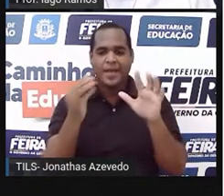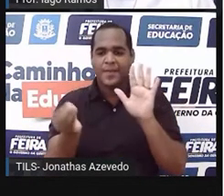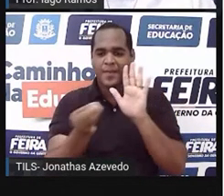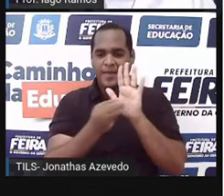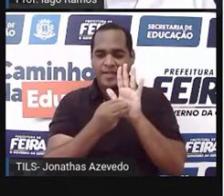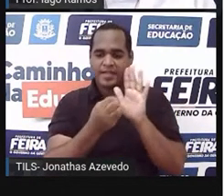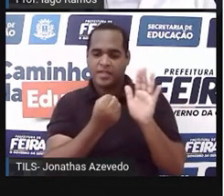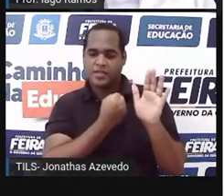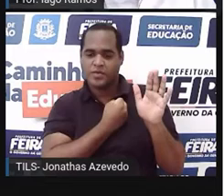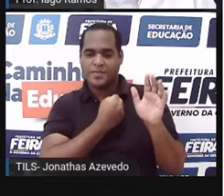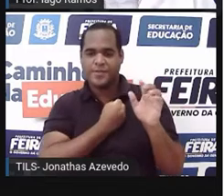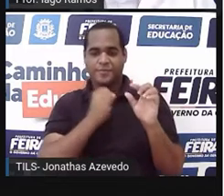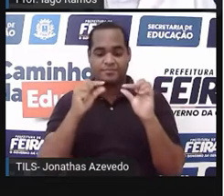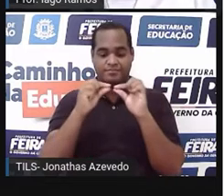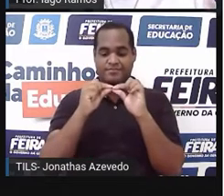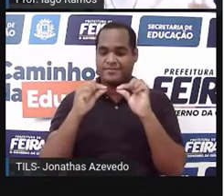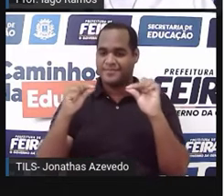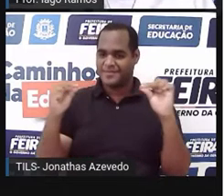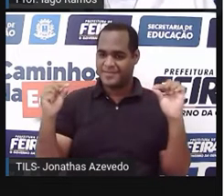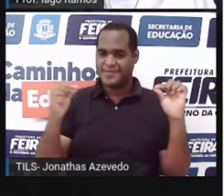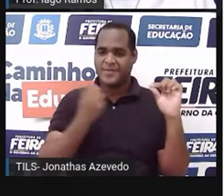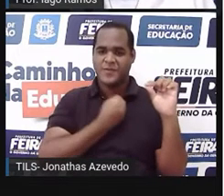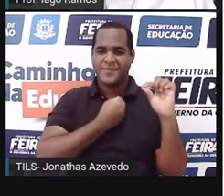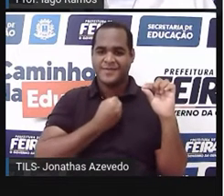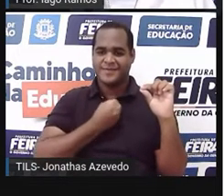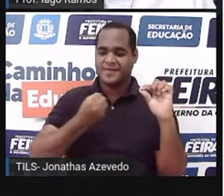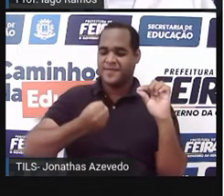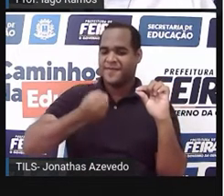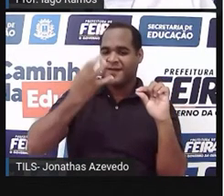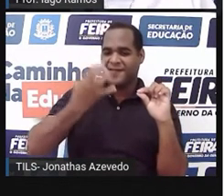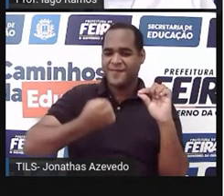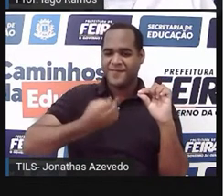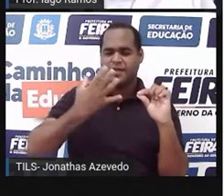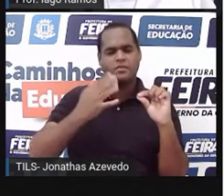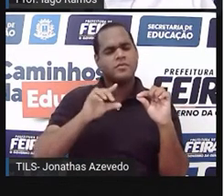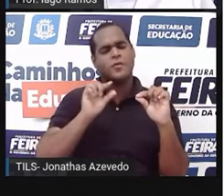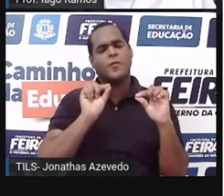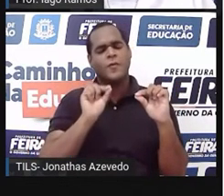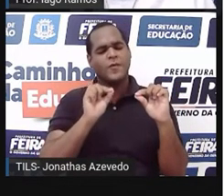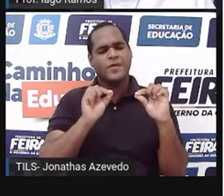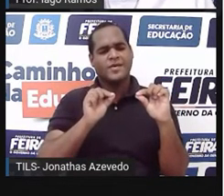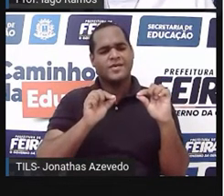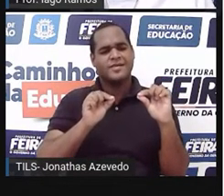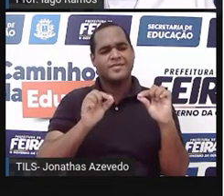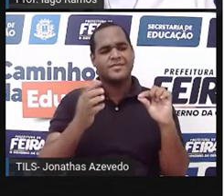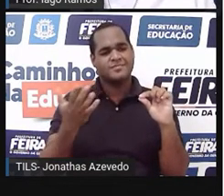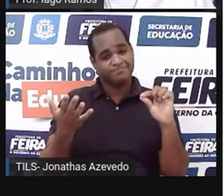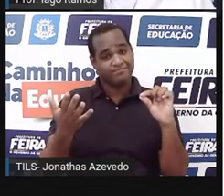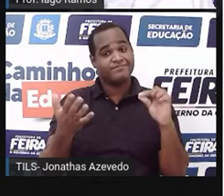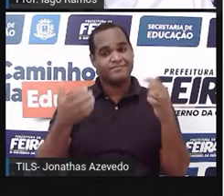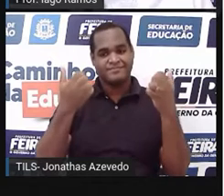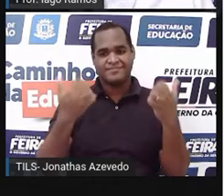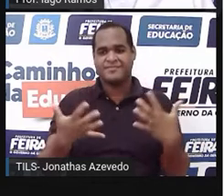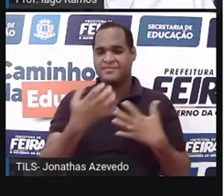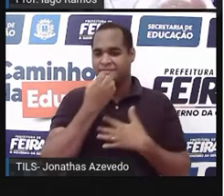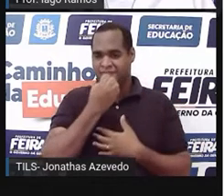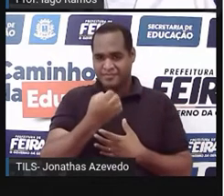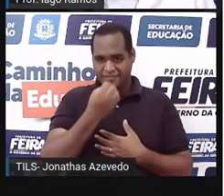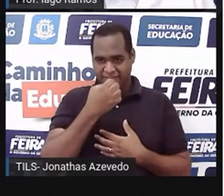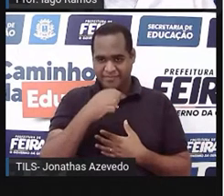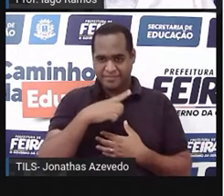uma reta numérica. E o que é a reta numérica, professor? Bom, vamos fazer assim